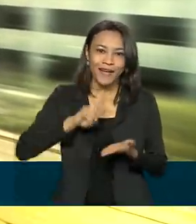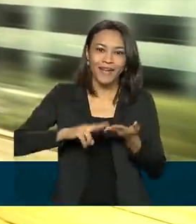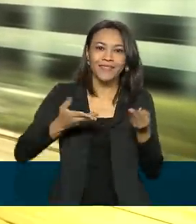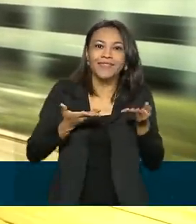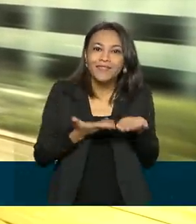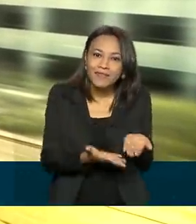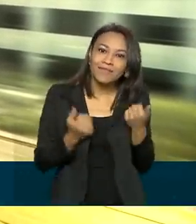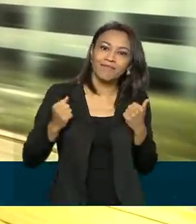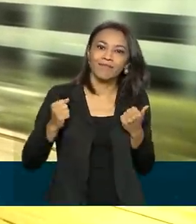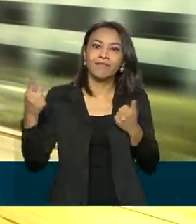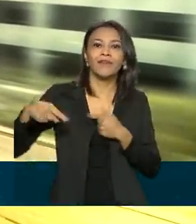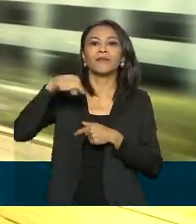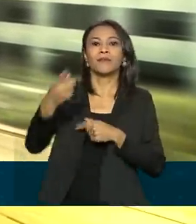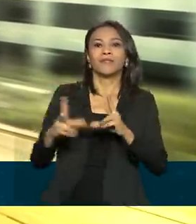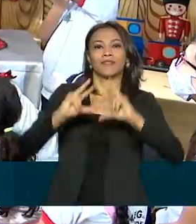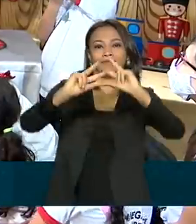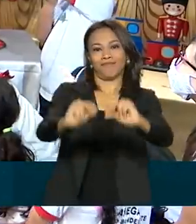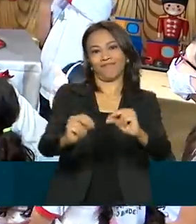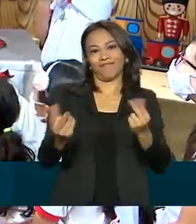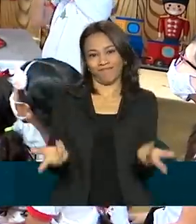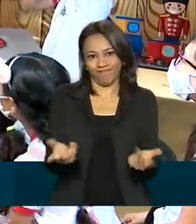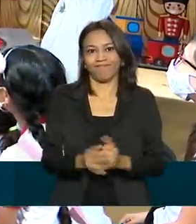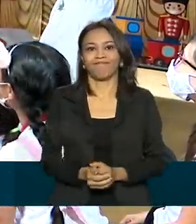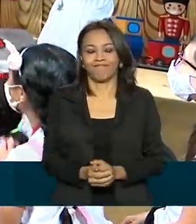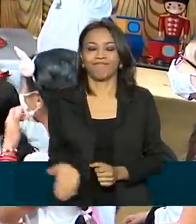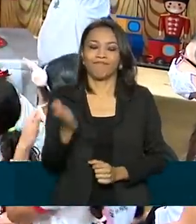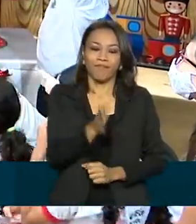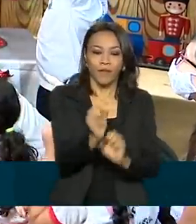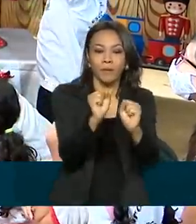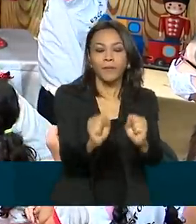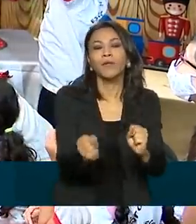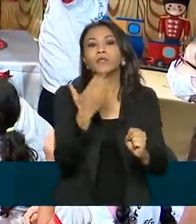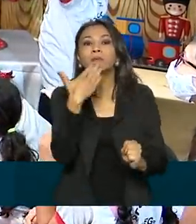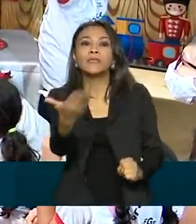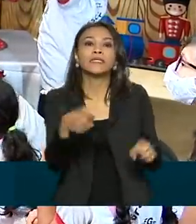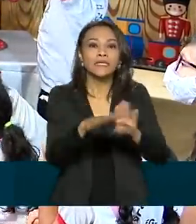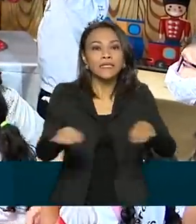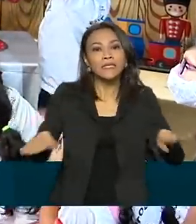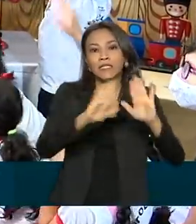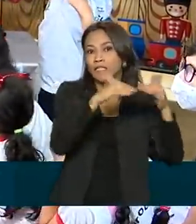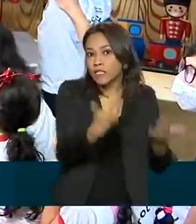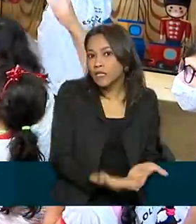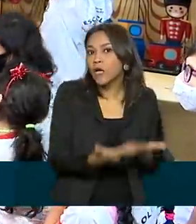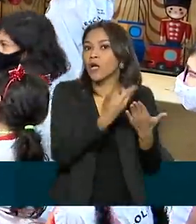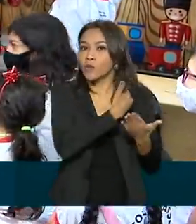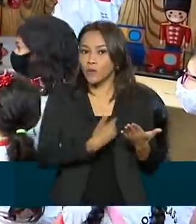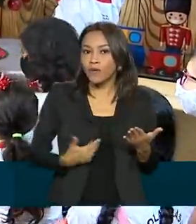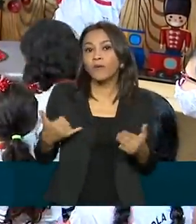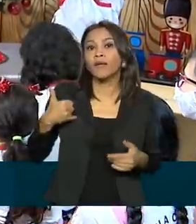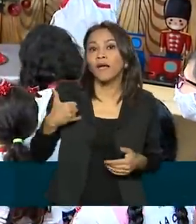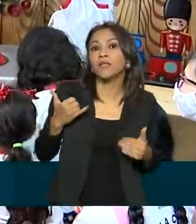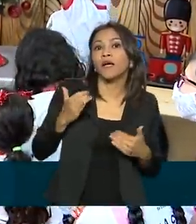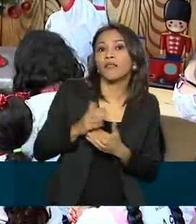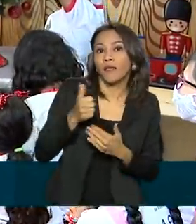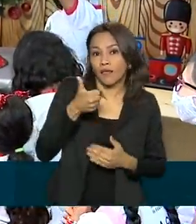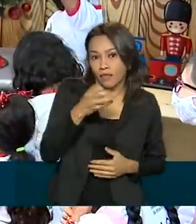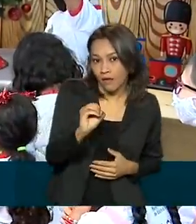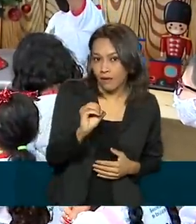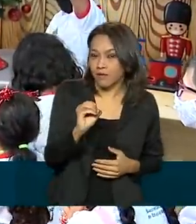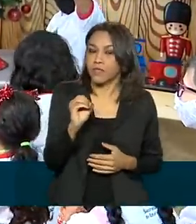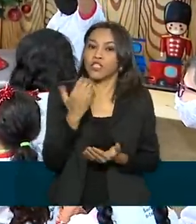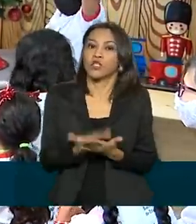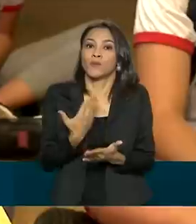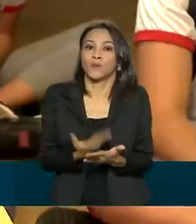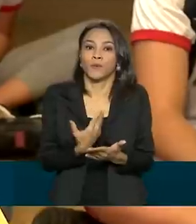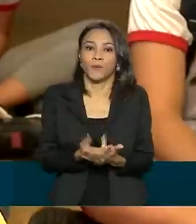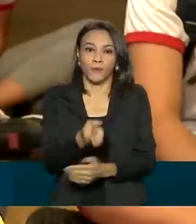disposição para serem adotadas. Podem pedir presentes crianças de escolas públicas que tenham até 10 anos e cursem até o